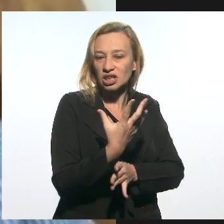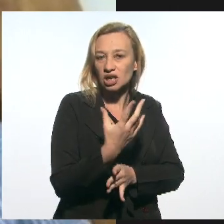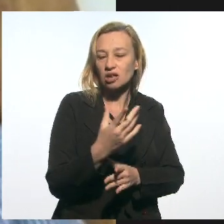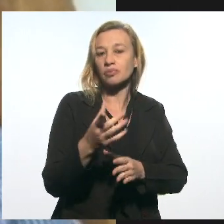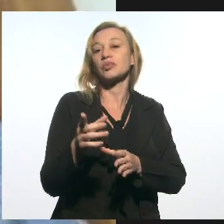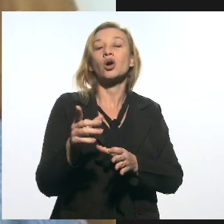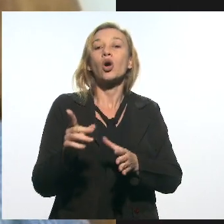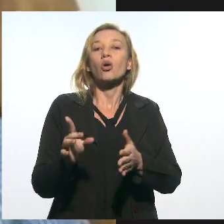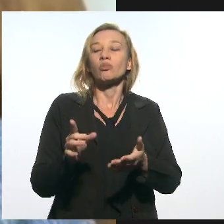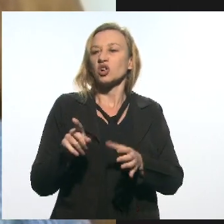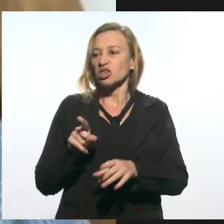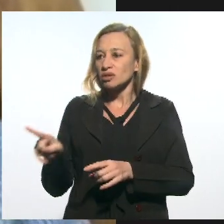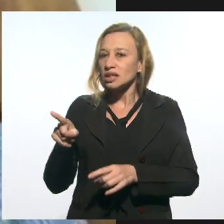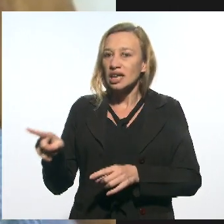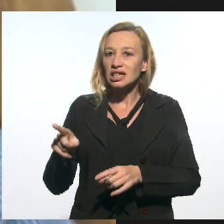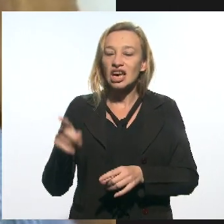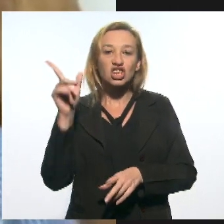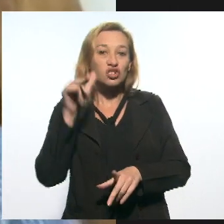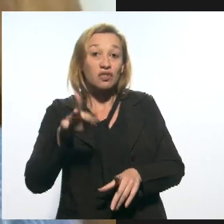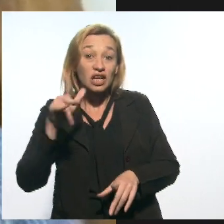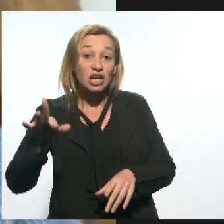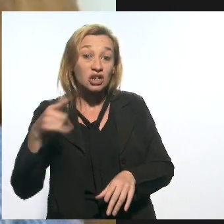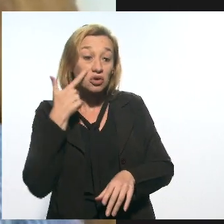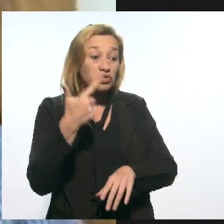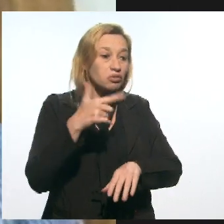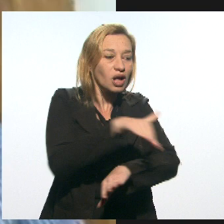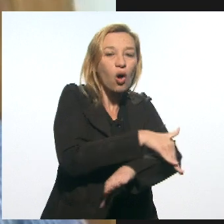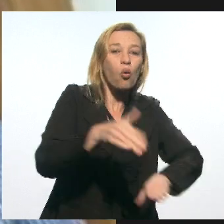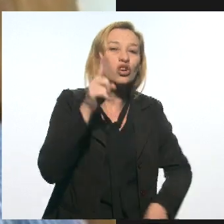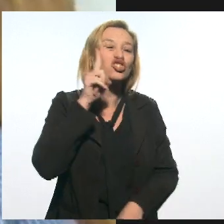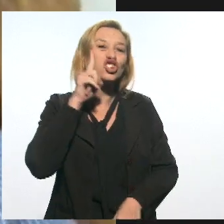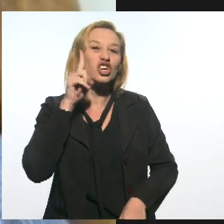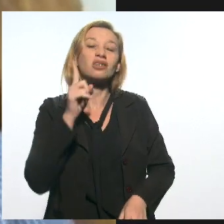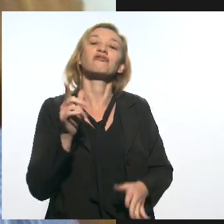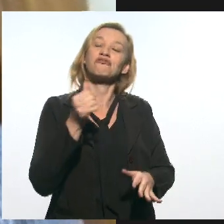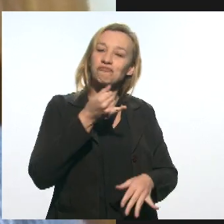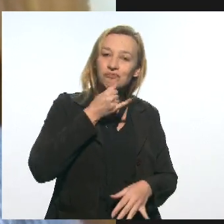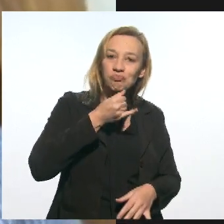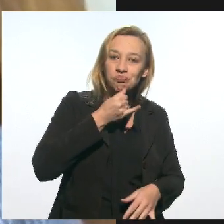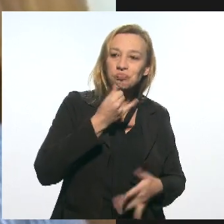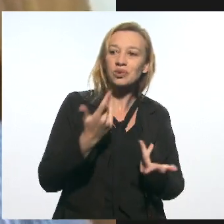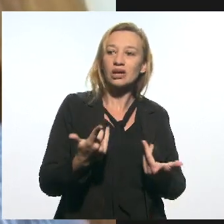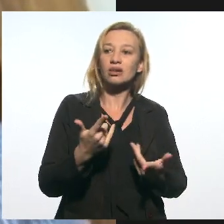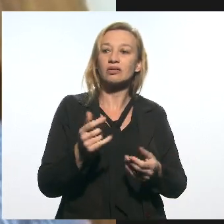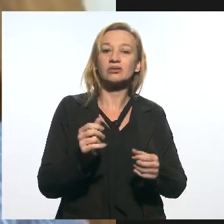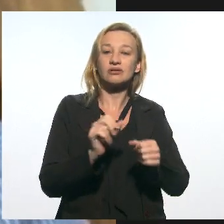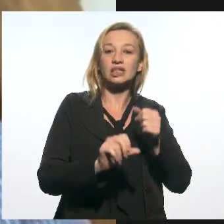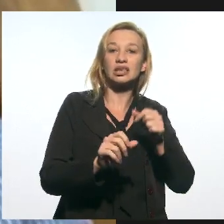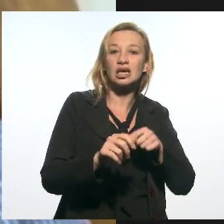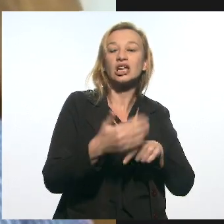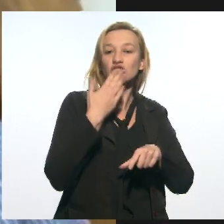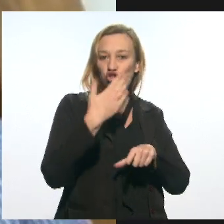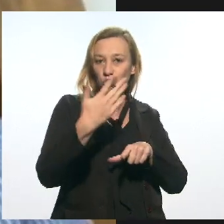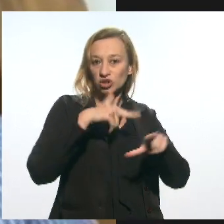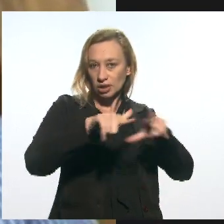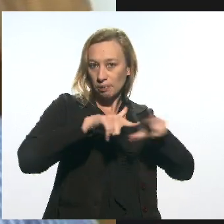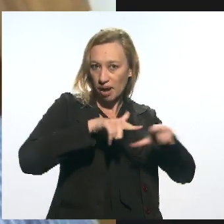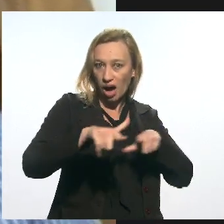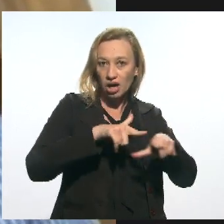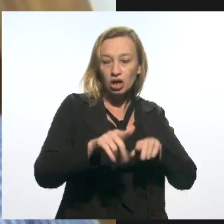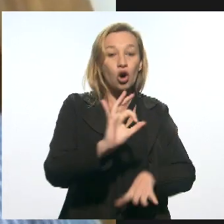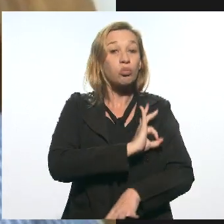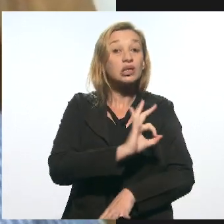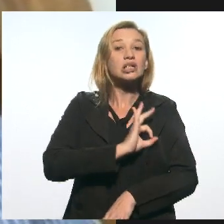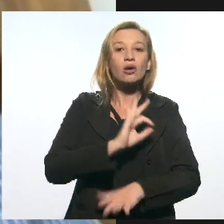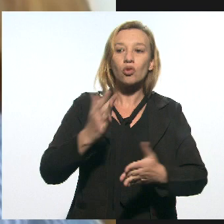enfrentamos nas ruas no dia a dia. Mas temos que, infelizmente, fazer esse tipo de serviço. O policial, quando a gente